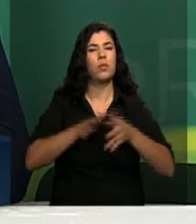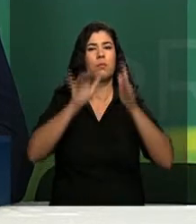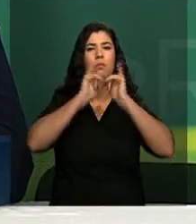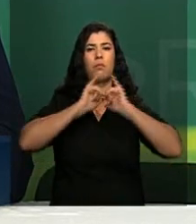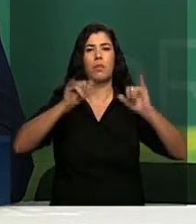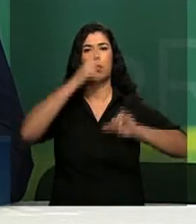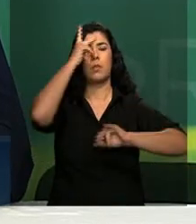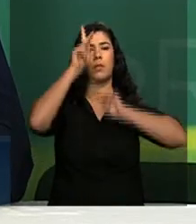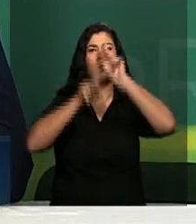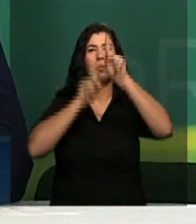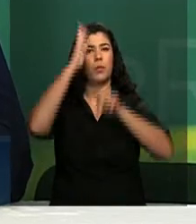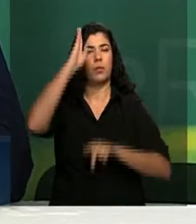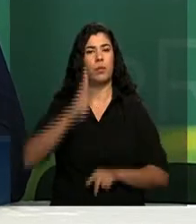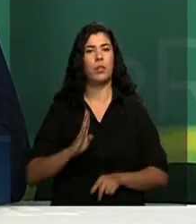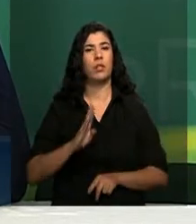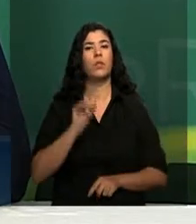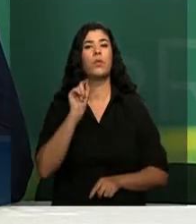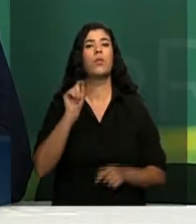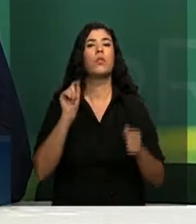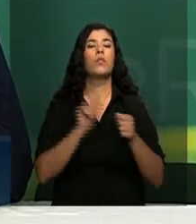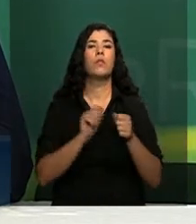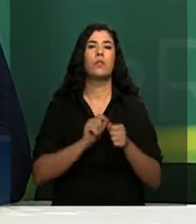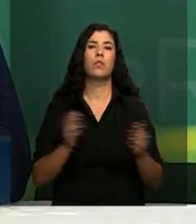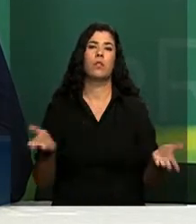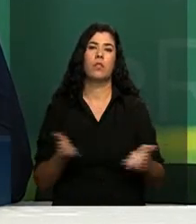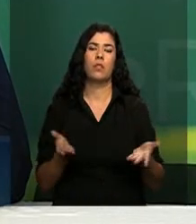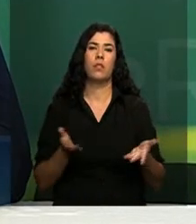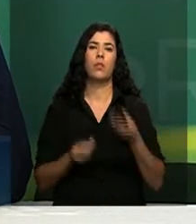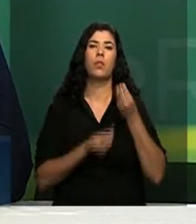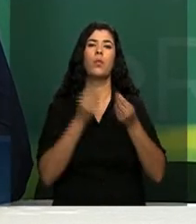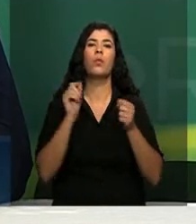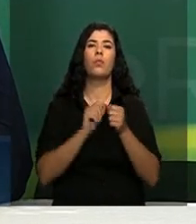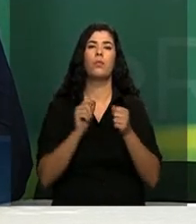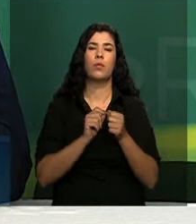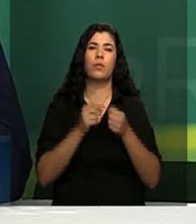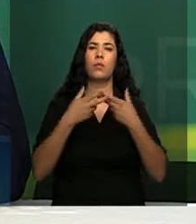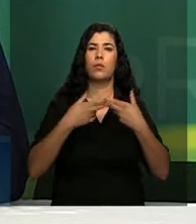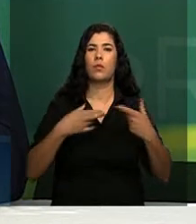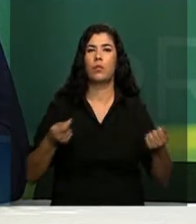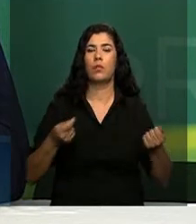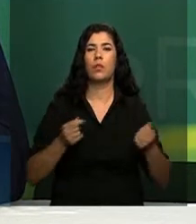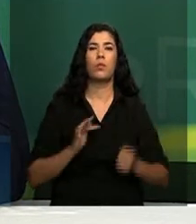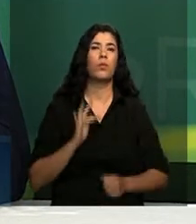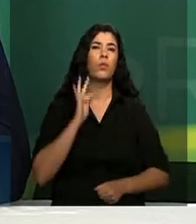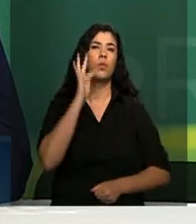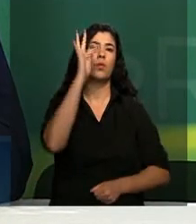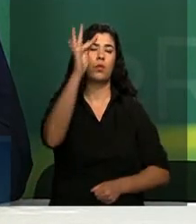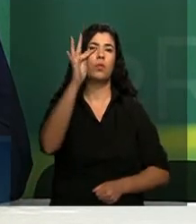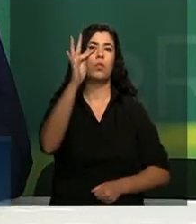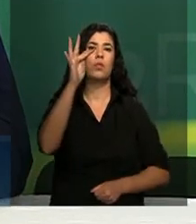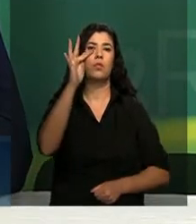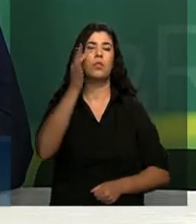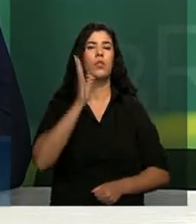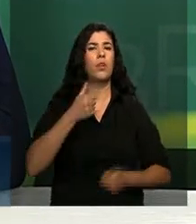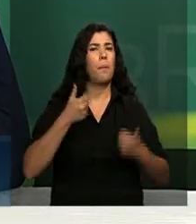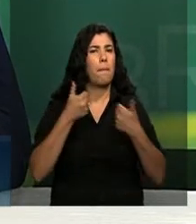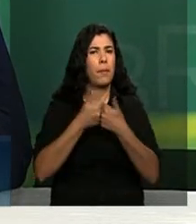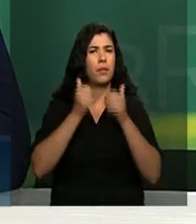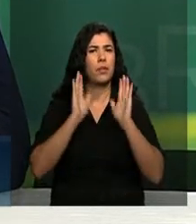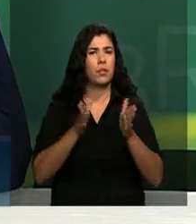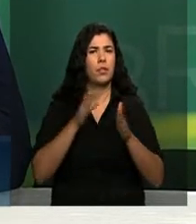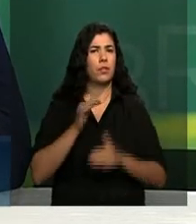brasileiro aquilo que vai ser feito, aquilo que vai ser feito no nosso futuro, no nosso breve futuro,